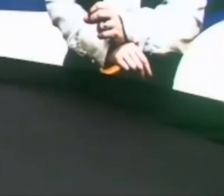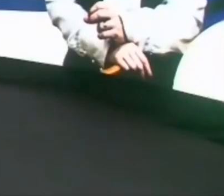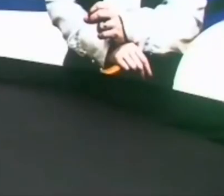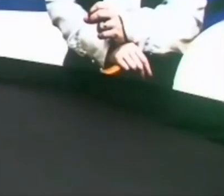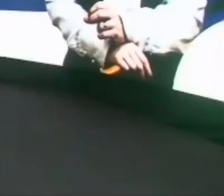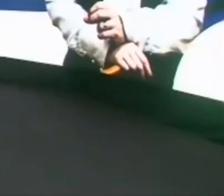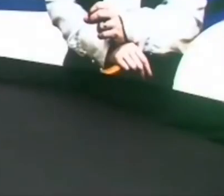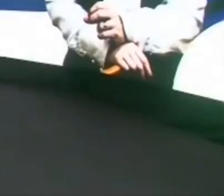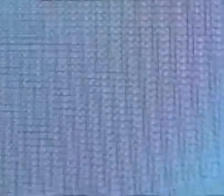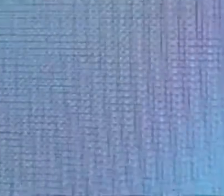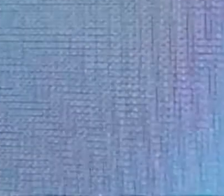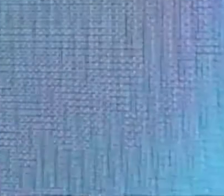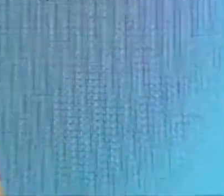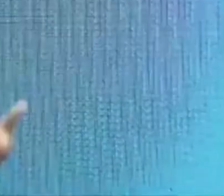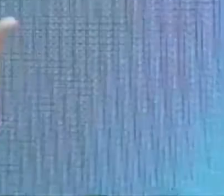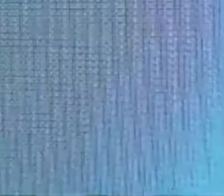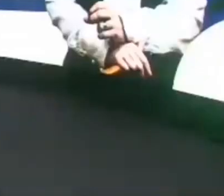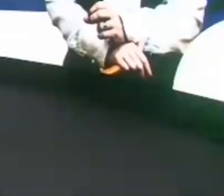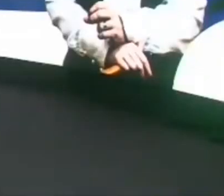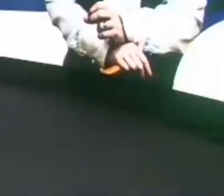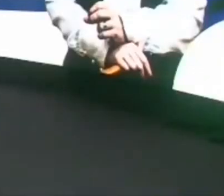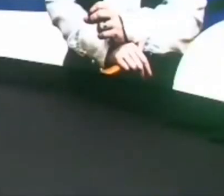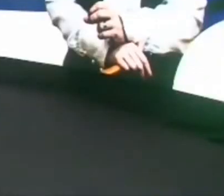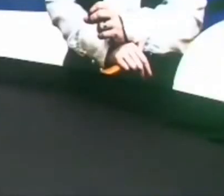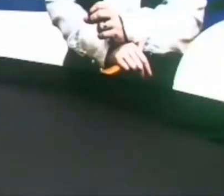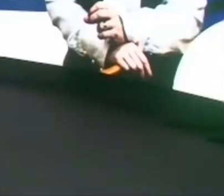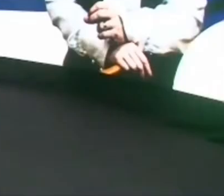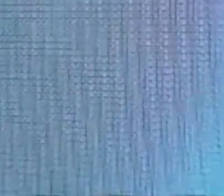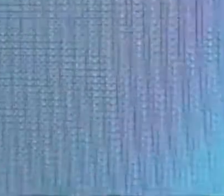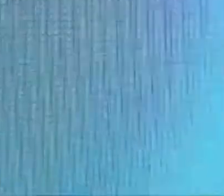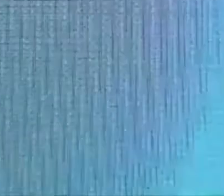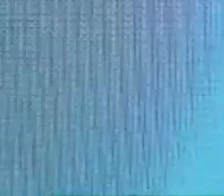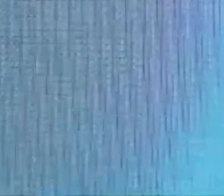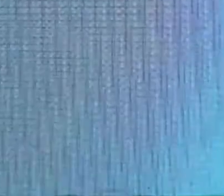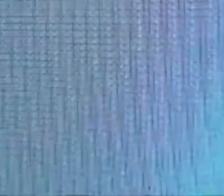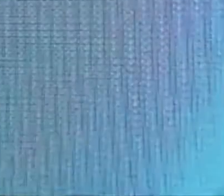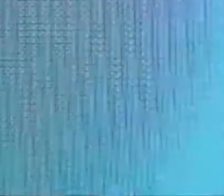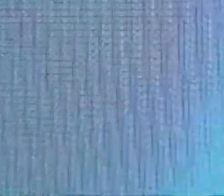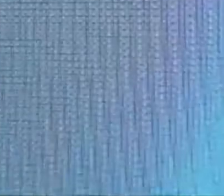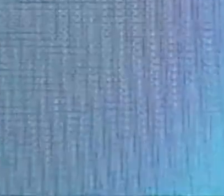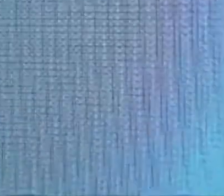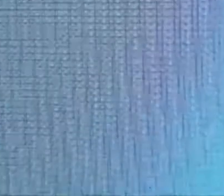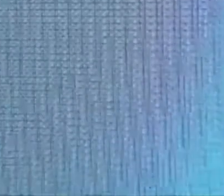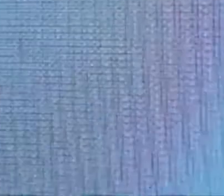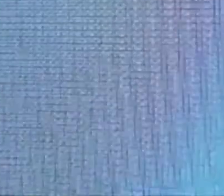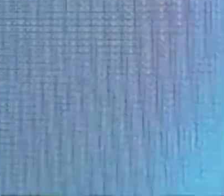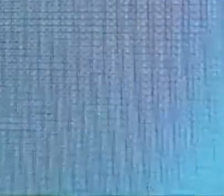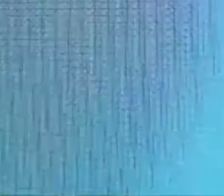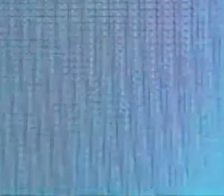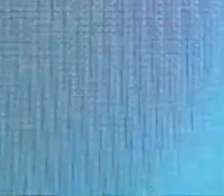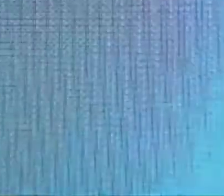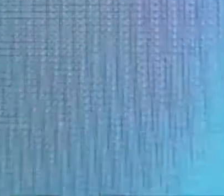momento uma roupa preta, de calça preta, colete preto e uma camisa roxa. Para você saber mais ou menos como eu estou vestida aqui.